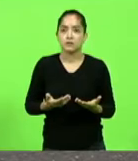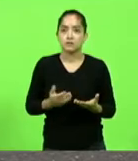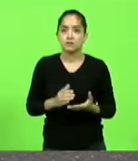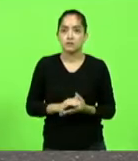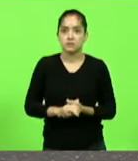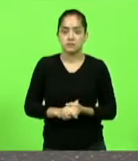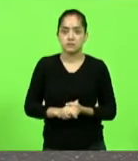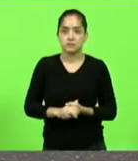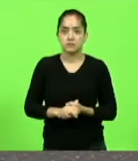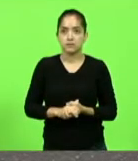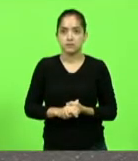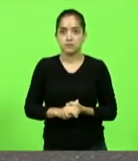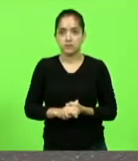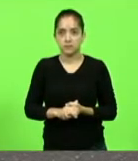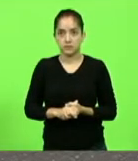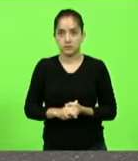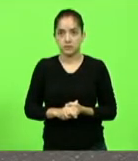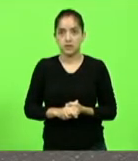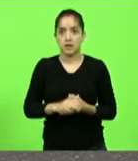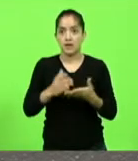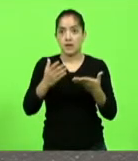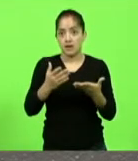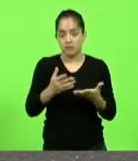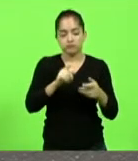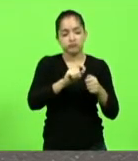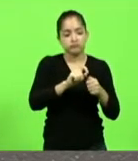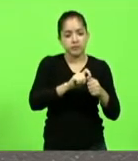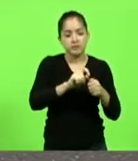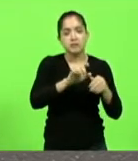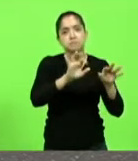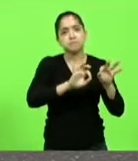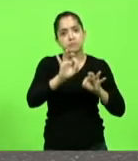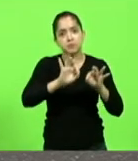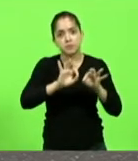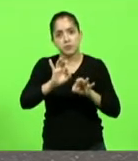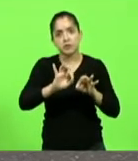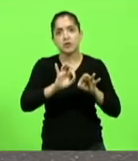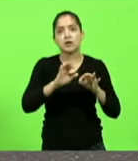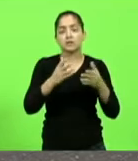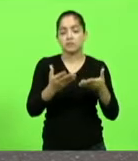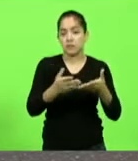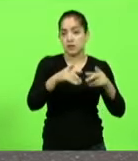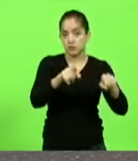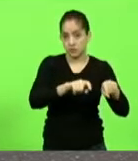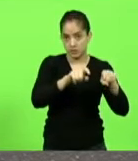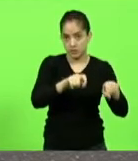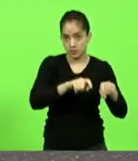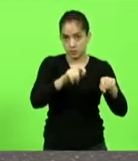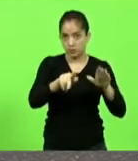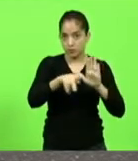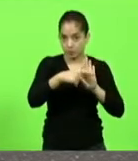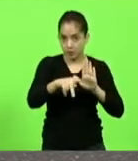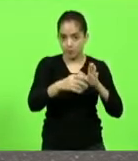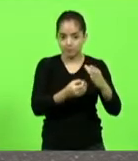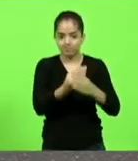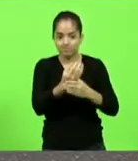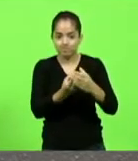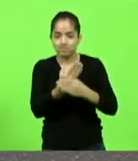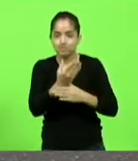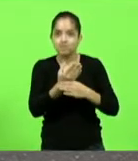fazer o que ele sempre faz aliás os agricultores fazem na feira